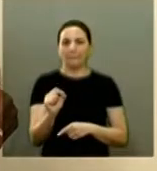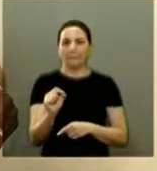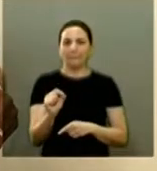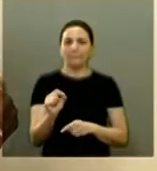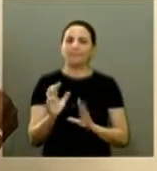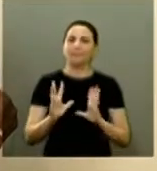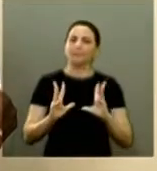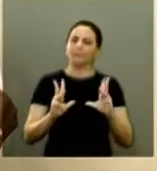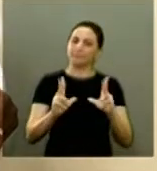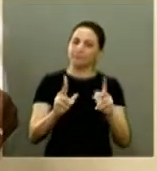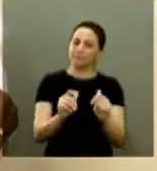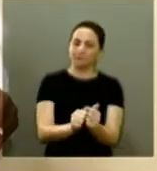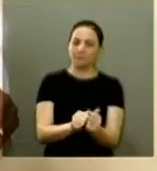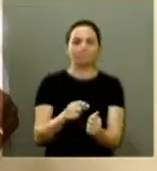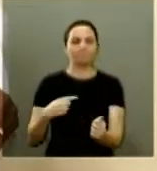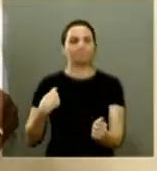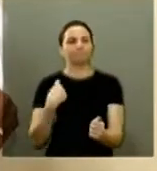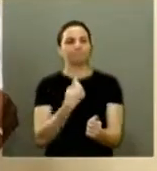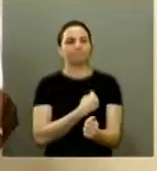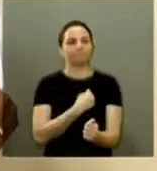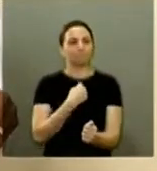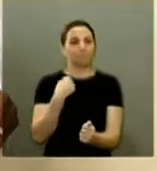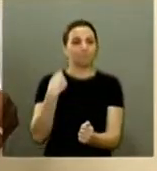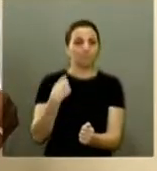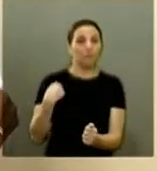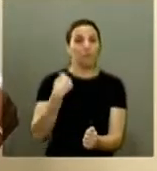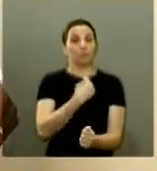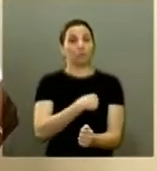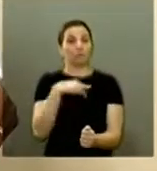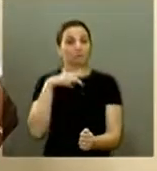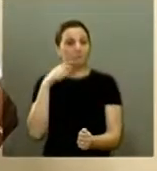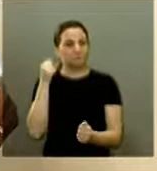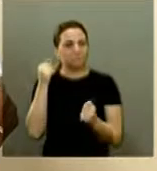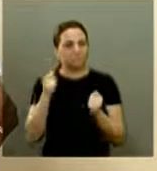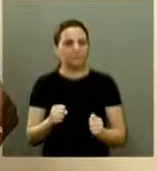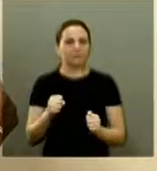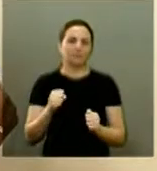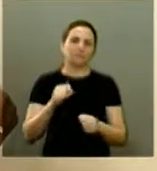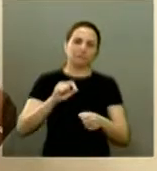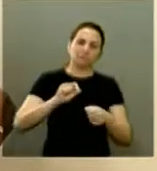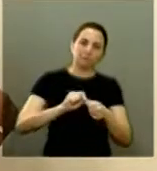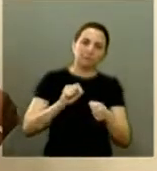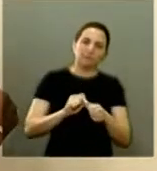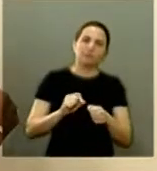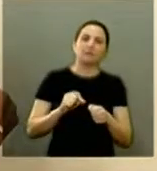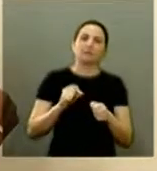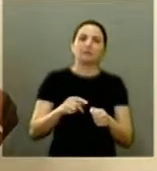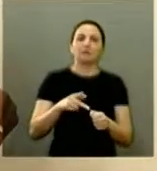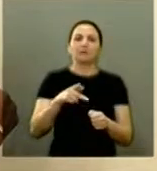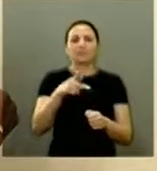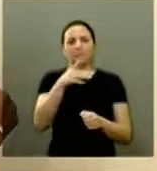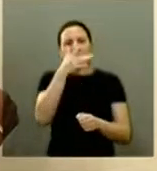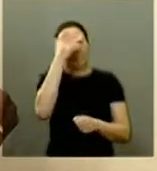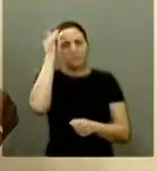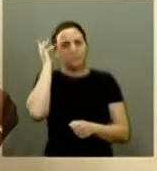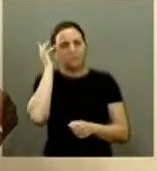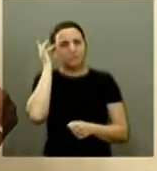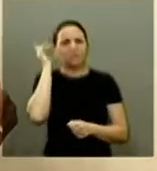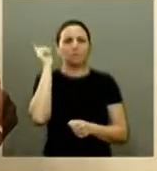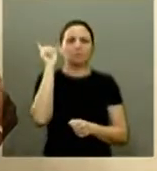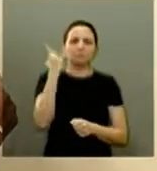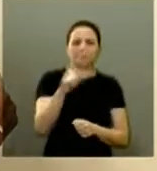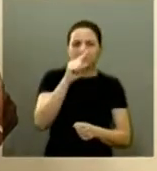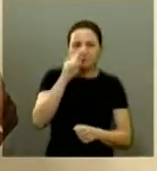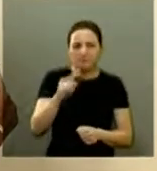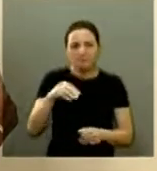todos com nós porque pensam que nós nós que podemos nós que fazemos mas não eu acho que muita gente vai lá para anular